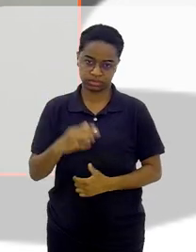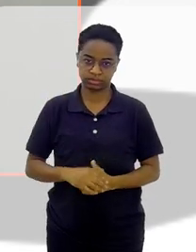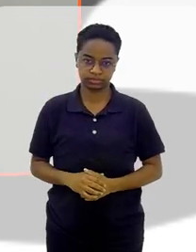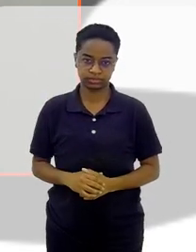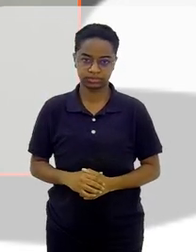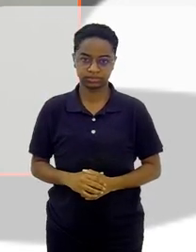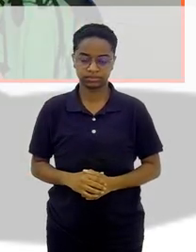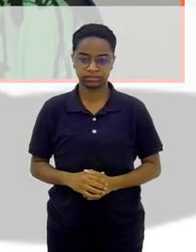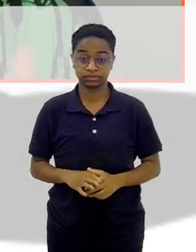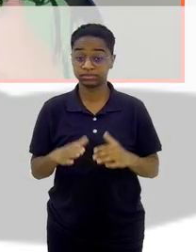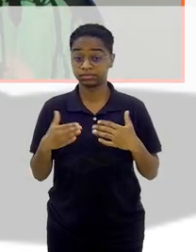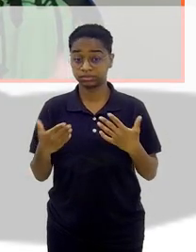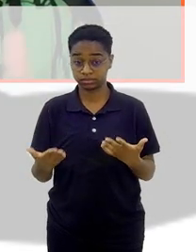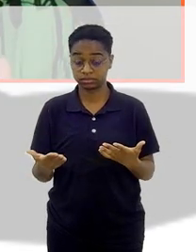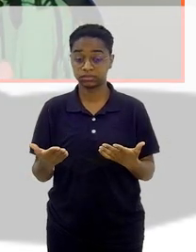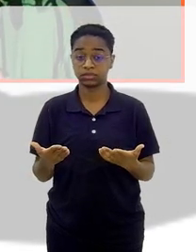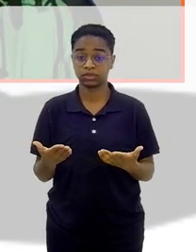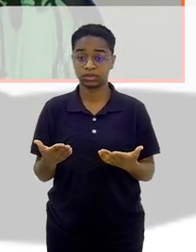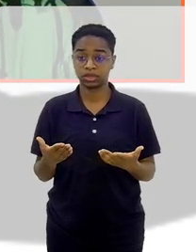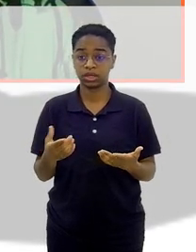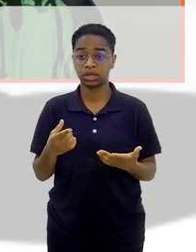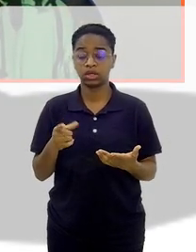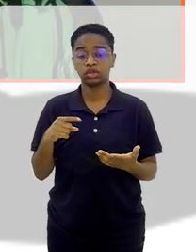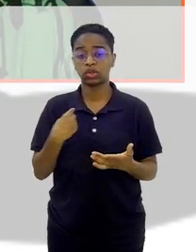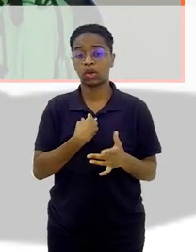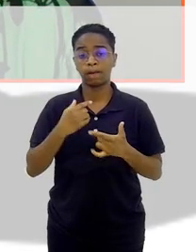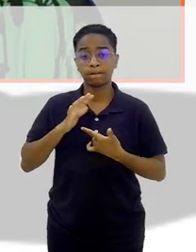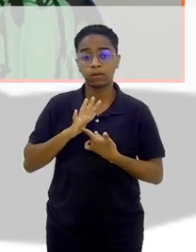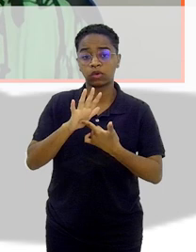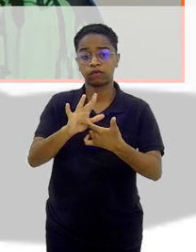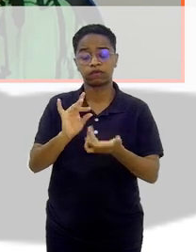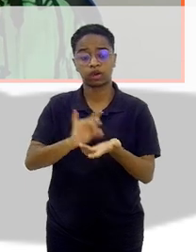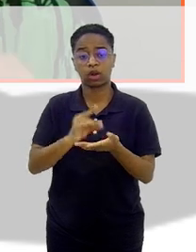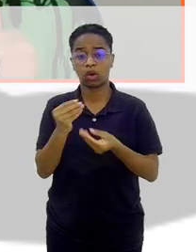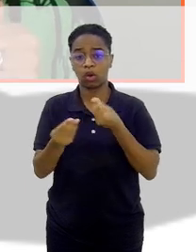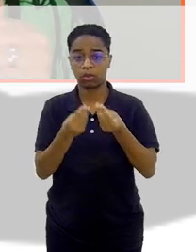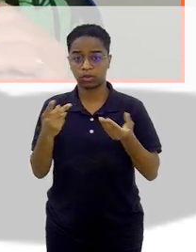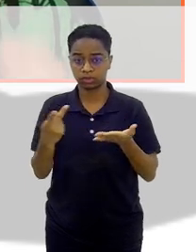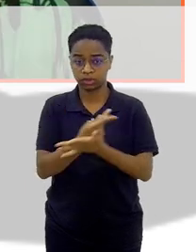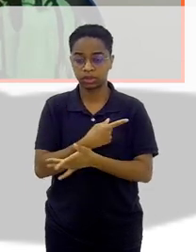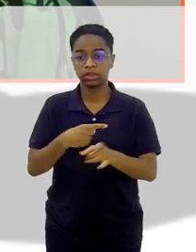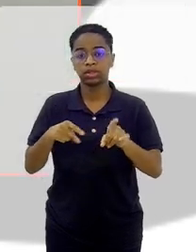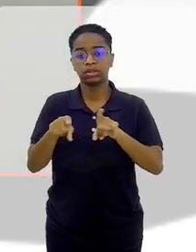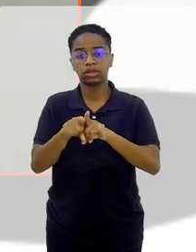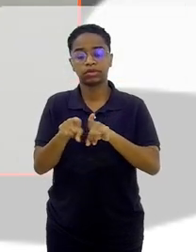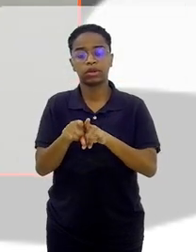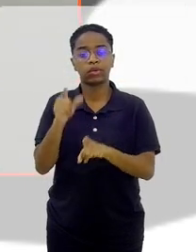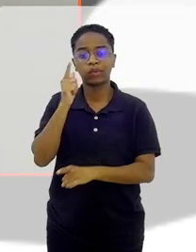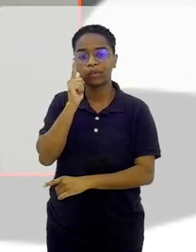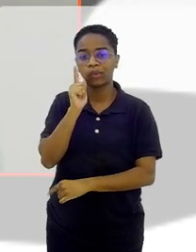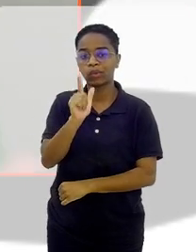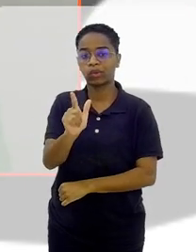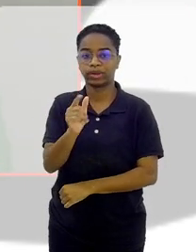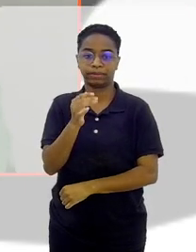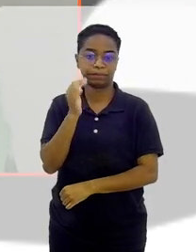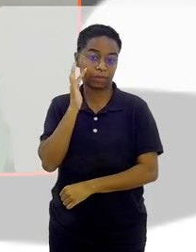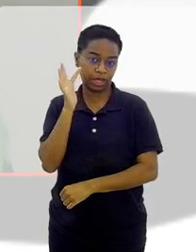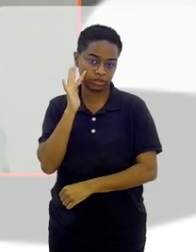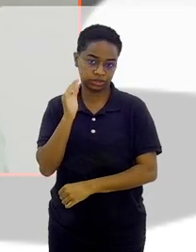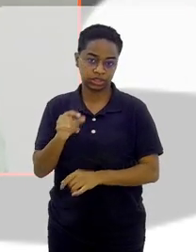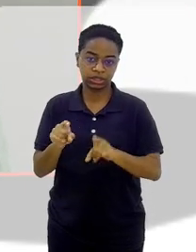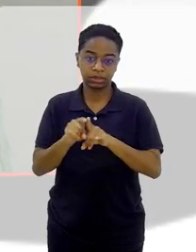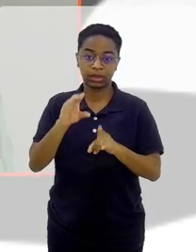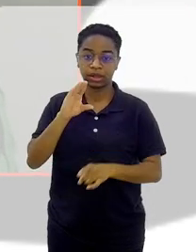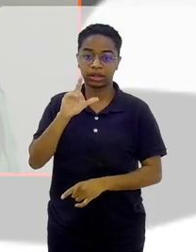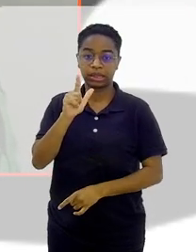Então, trouxemos isso para a realidade e aí conseguimos trazer, imagina, ter Cláudia